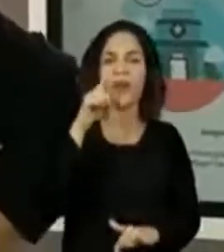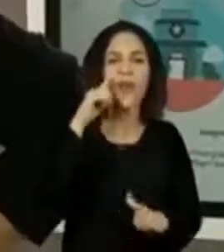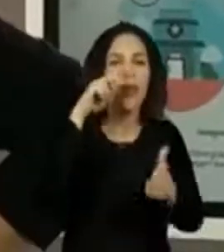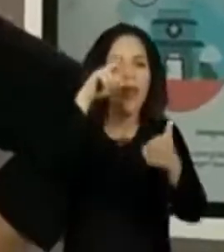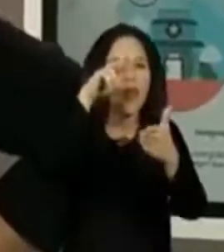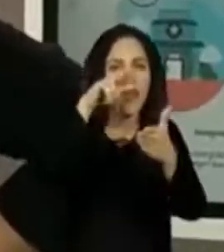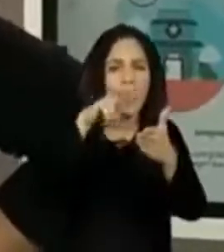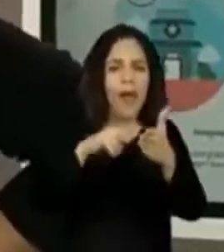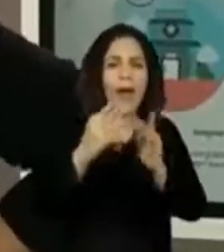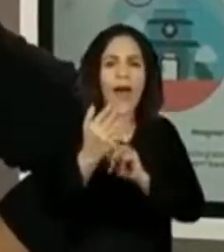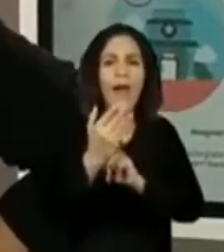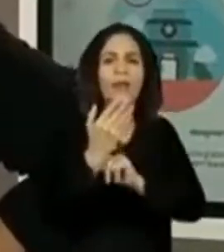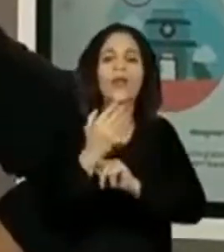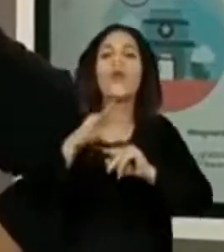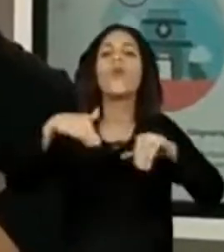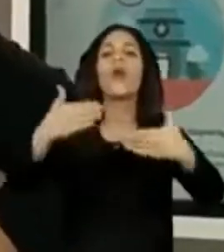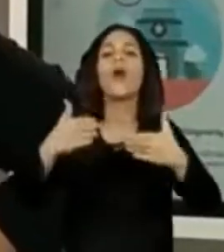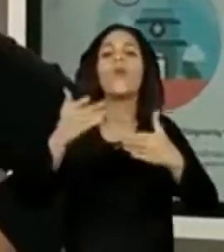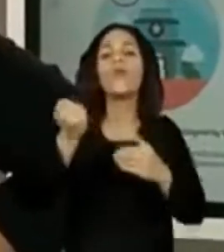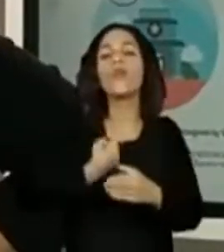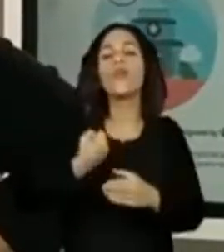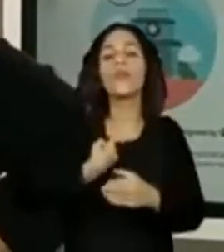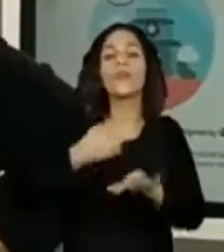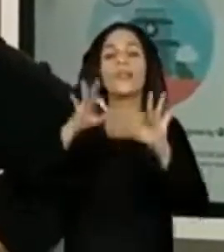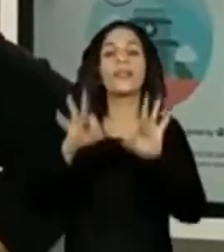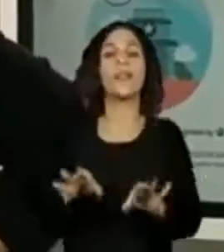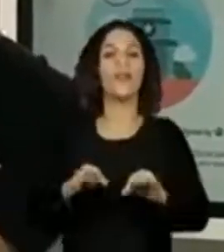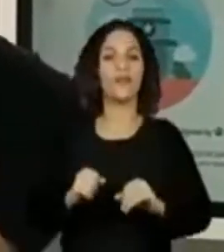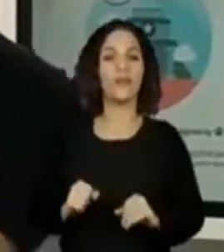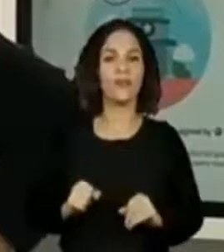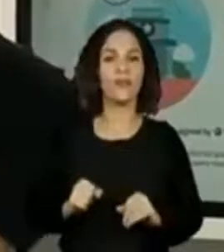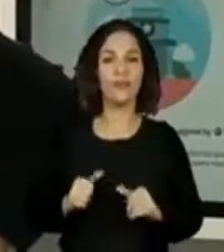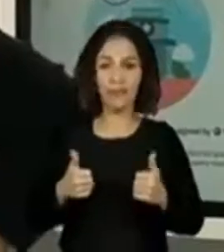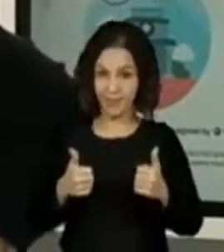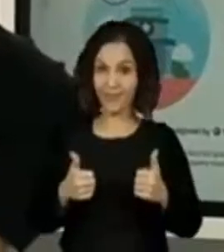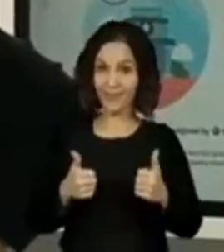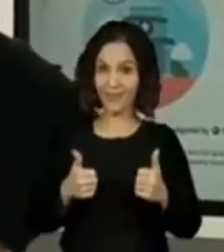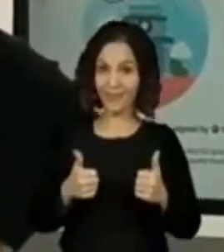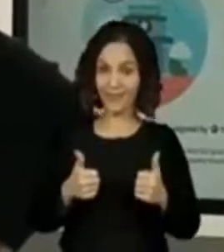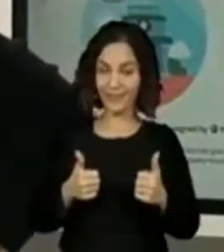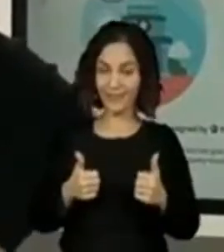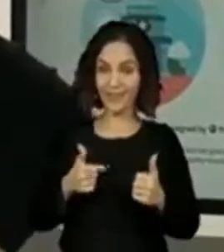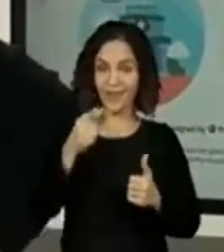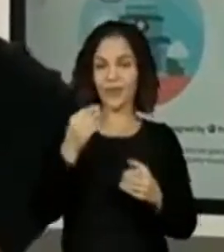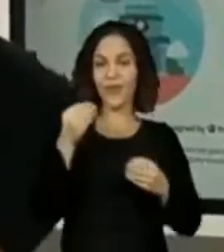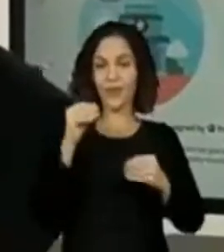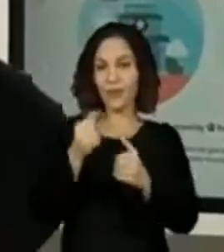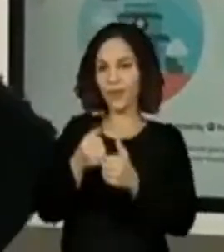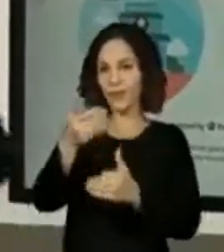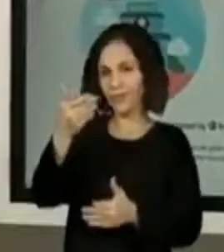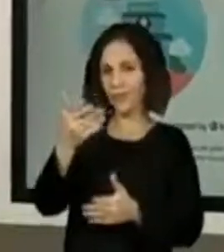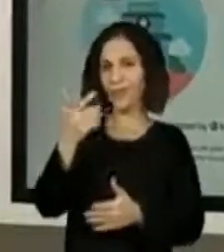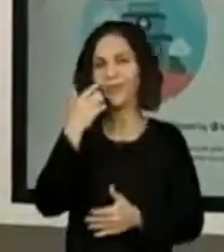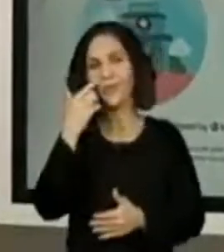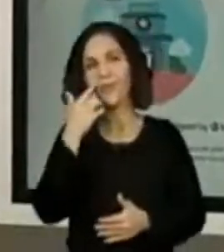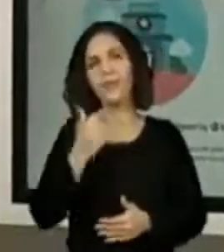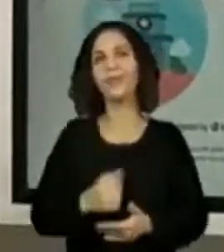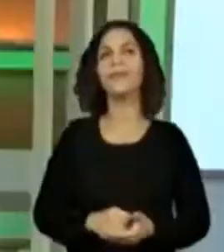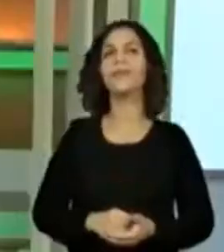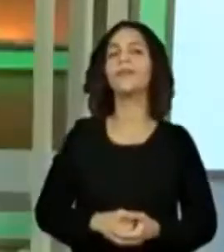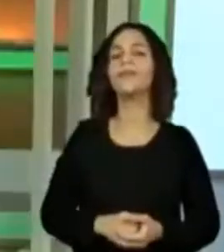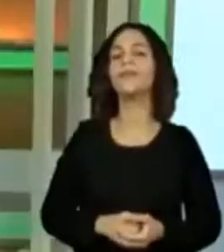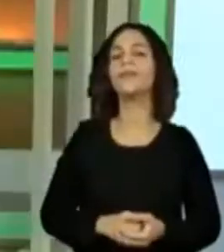a colocar o lugar correto das palavras. Tudo bem? Coloca no chat a leitura, hein? Vamos lá?